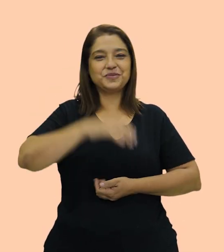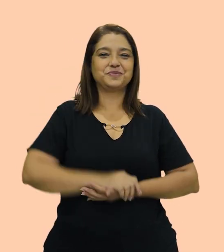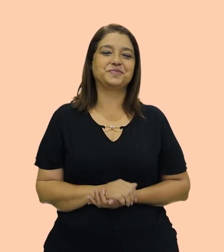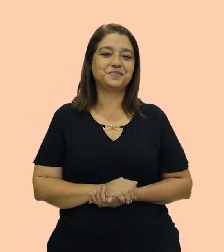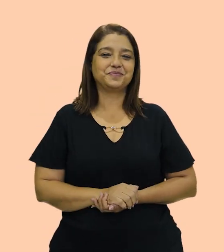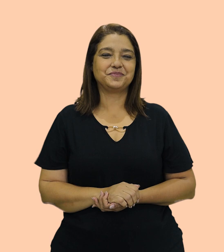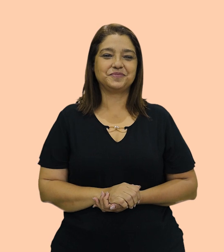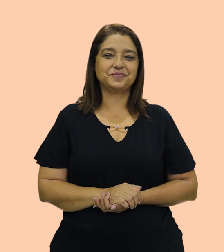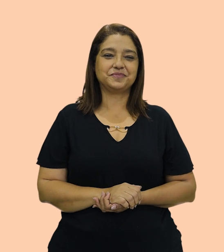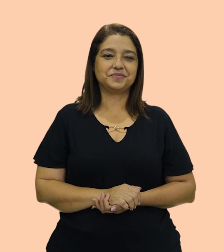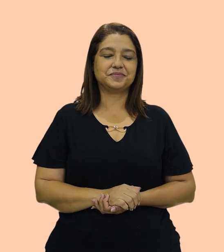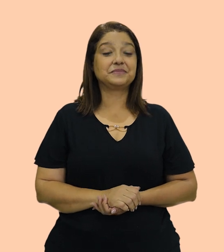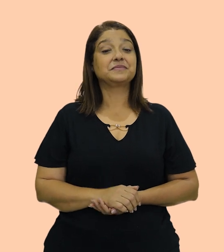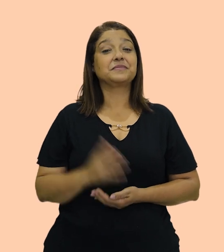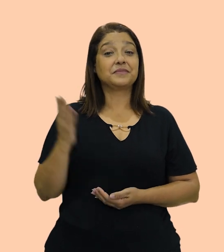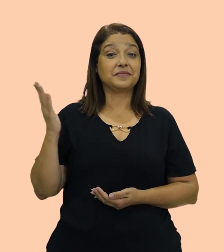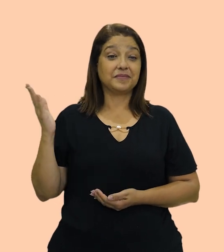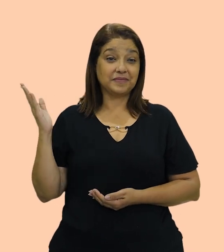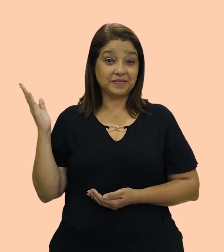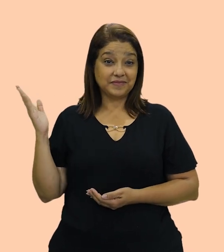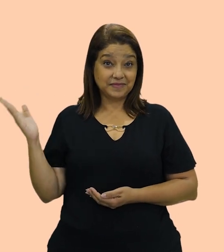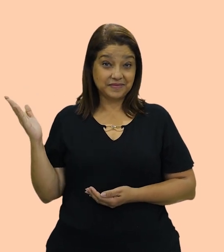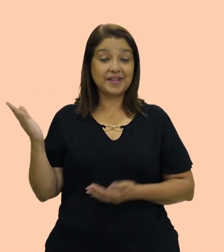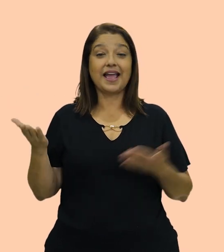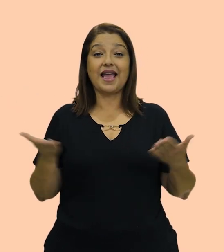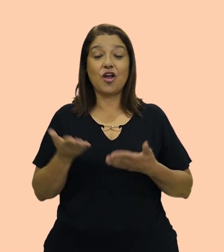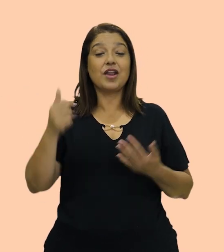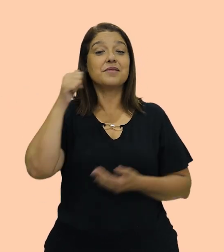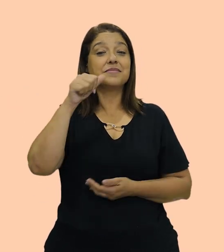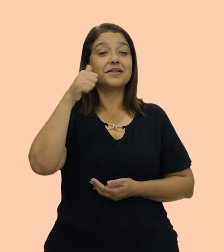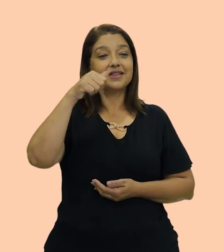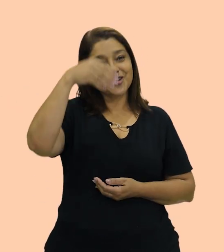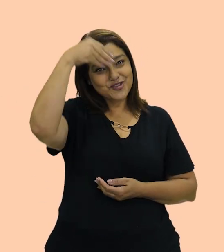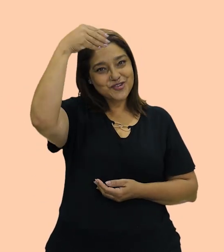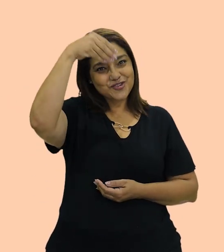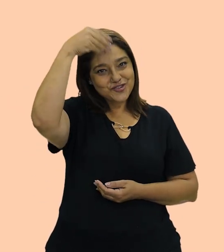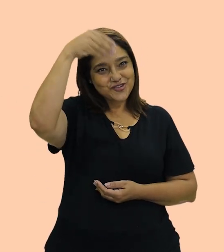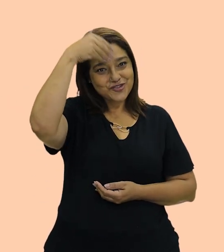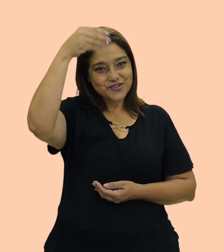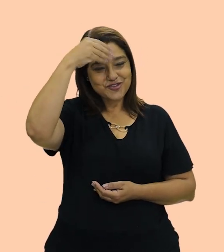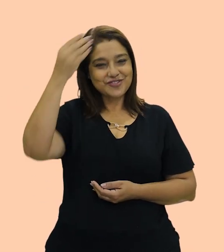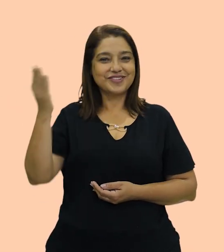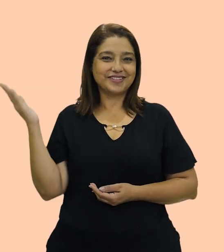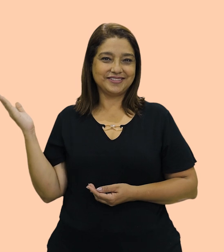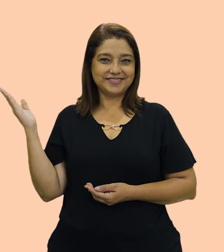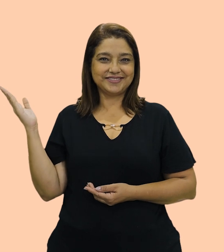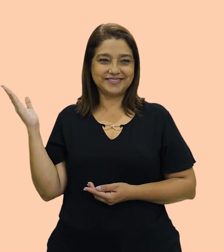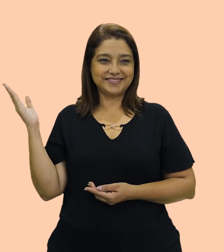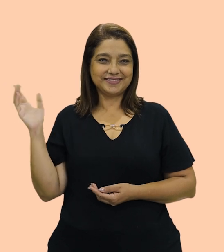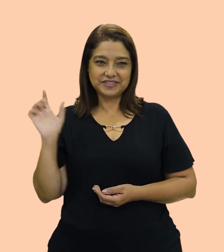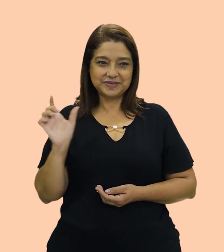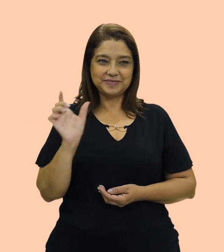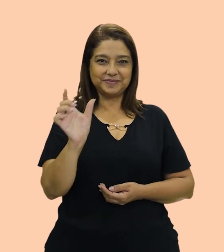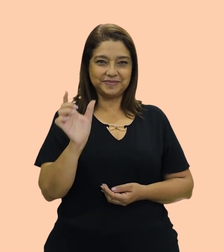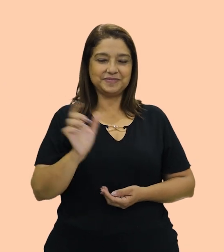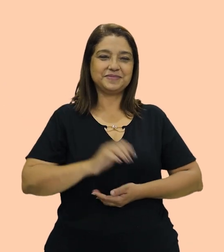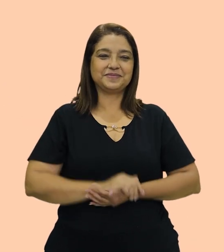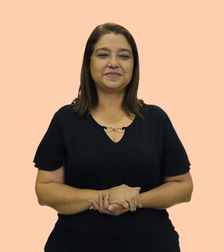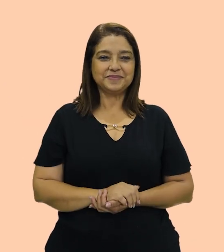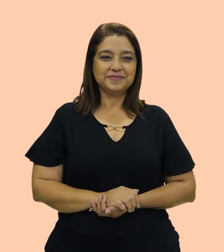E aí, temos tia, tio, e aí vem sobrinha, que é niece.